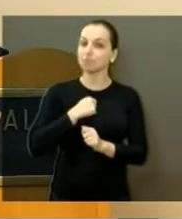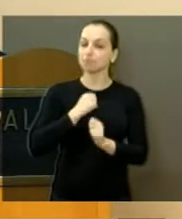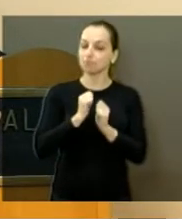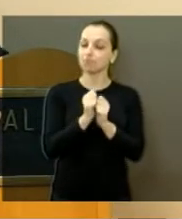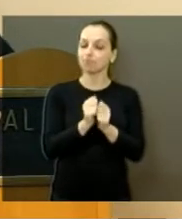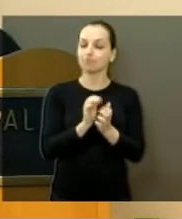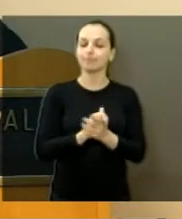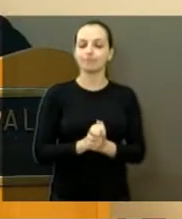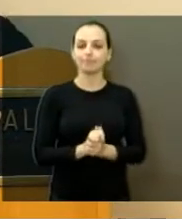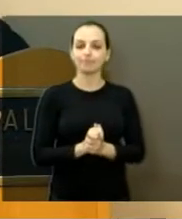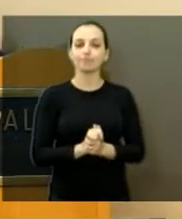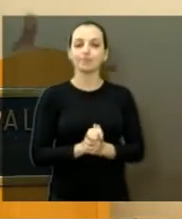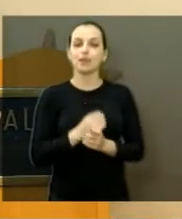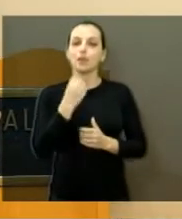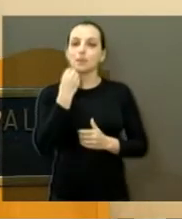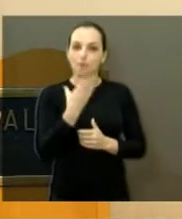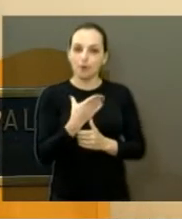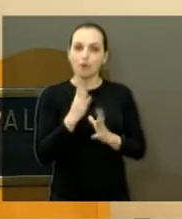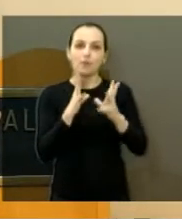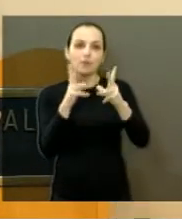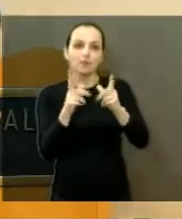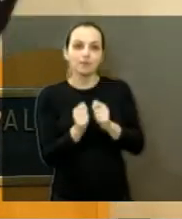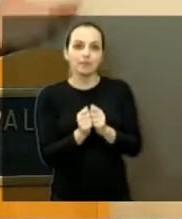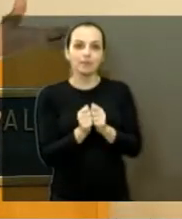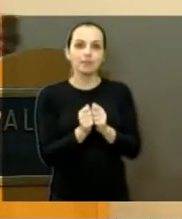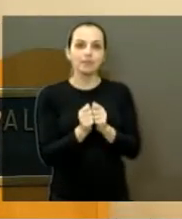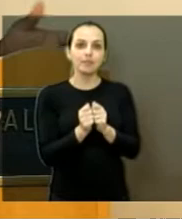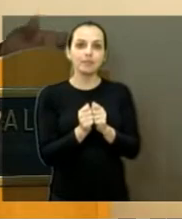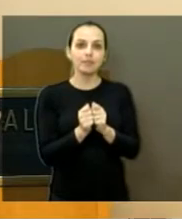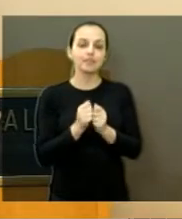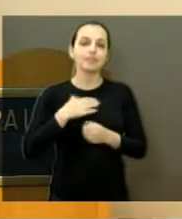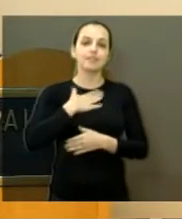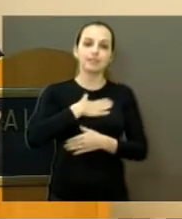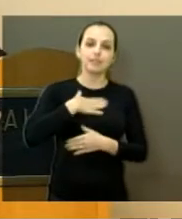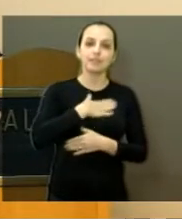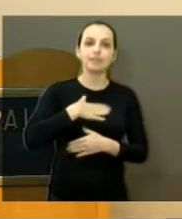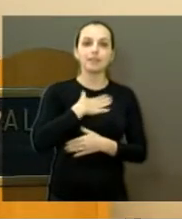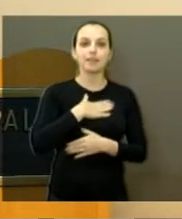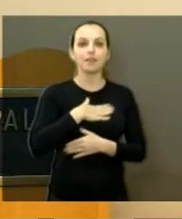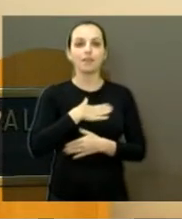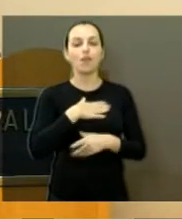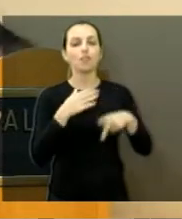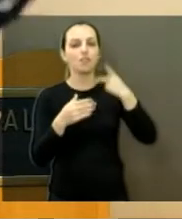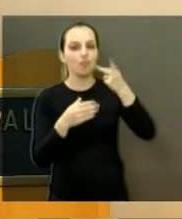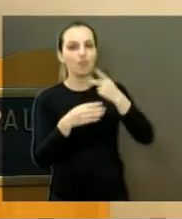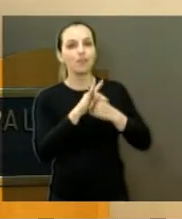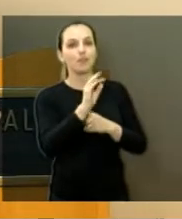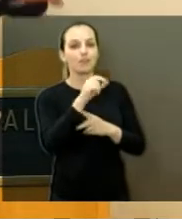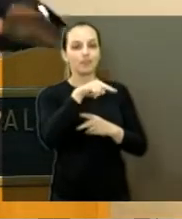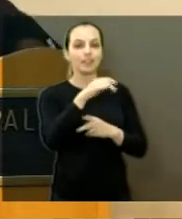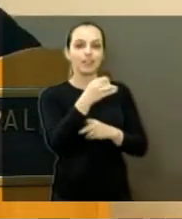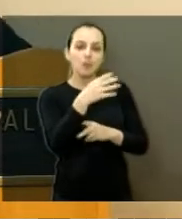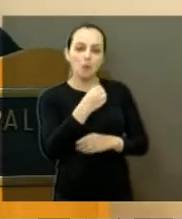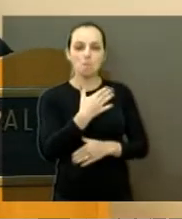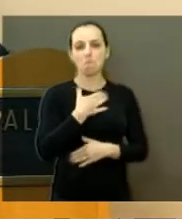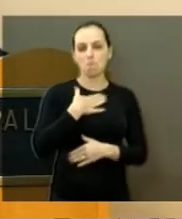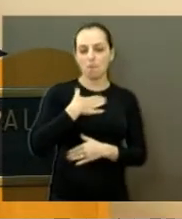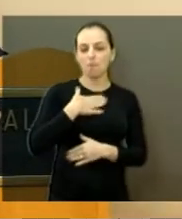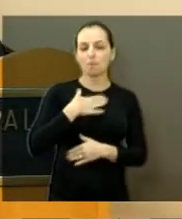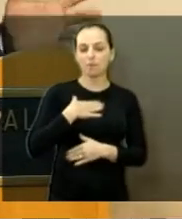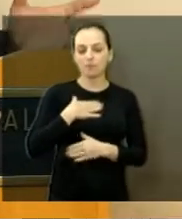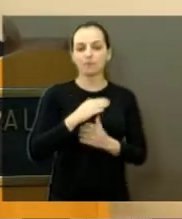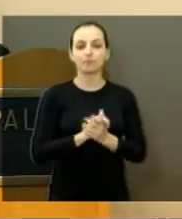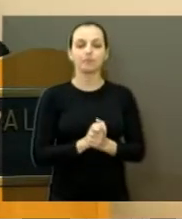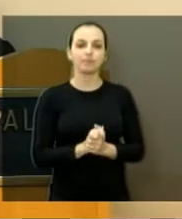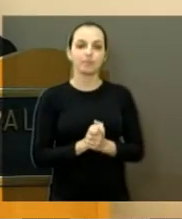Ali foi ótimo, não é? Todo mundo quer pegar uma casquinha do Toninho do Mel, parabéns. Eu fico contente, não E ali, o Rio ali,